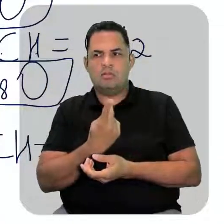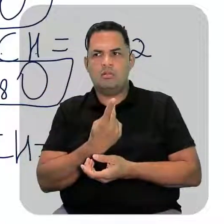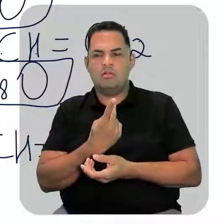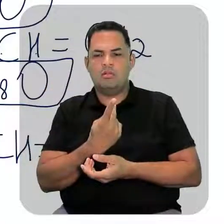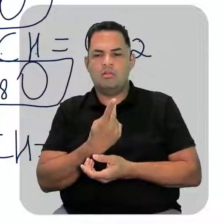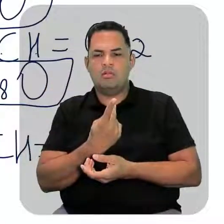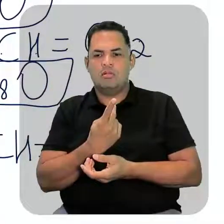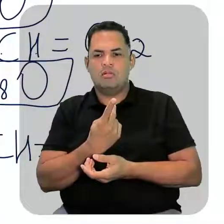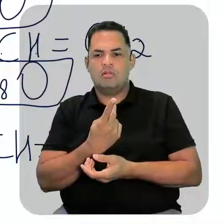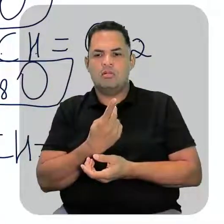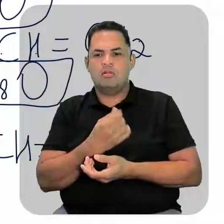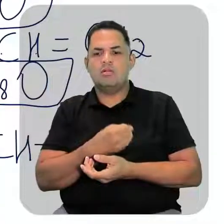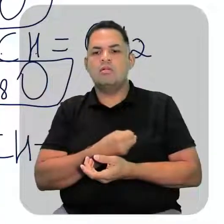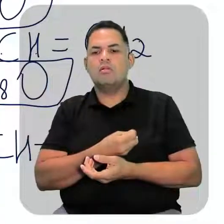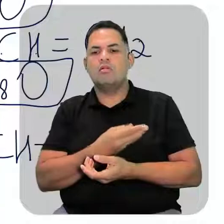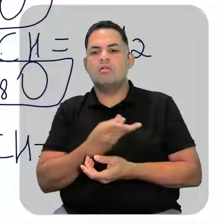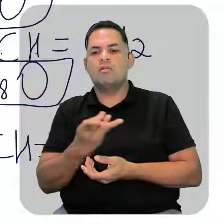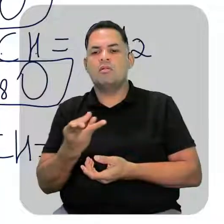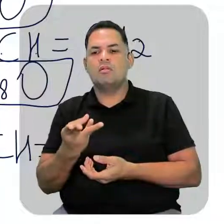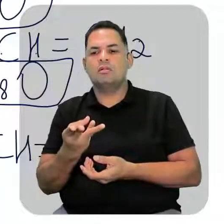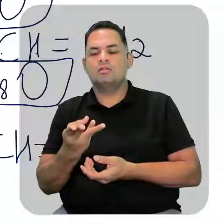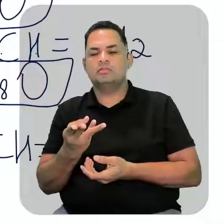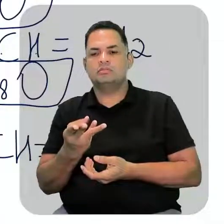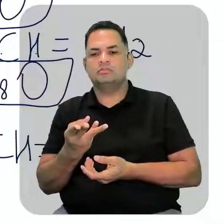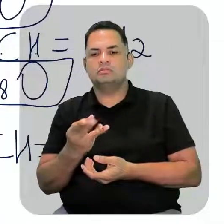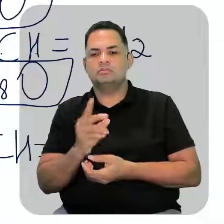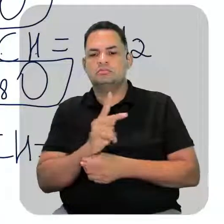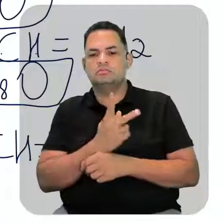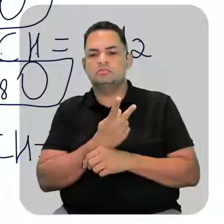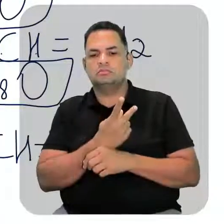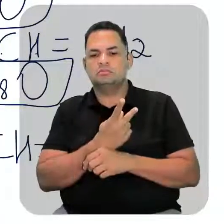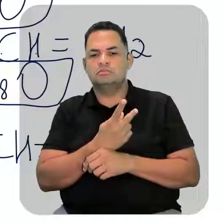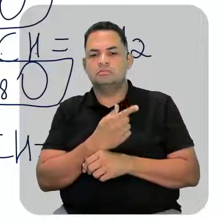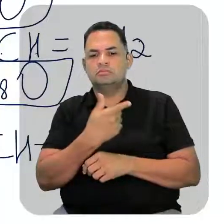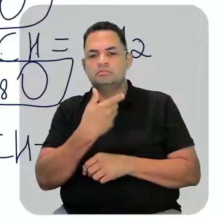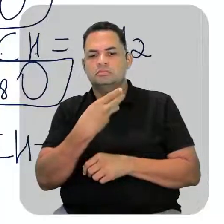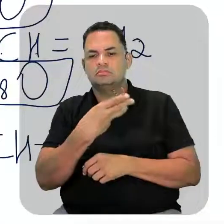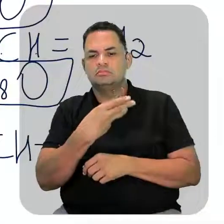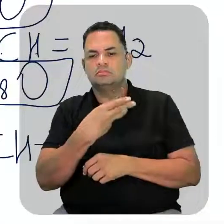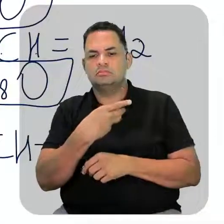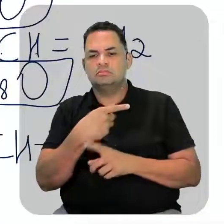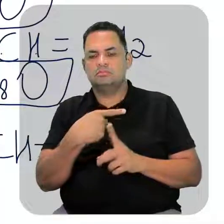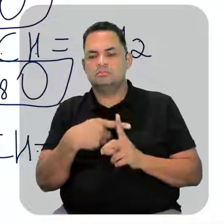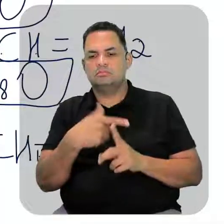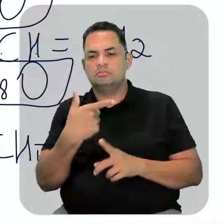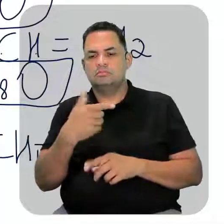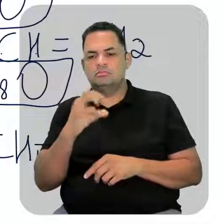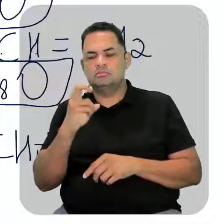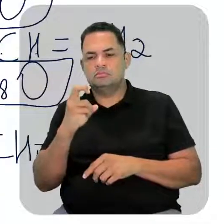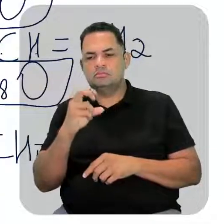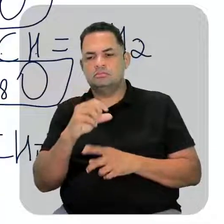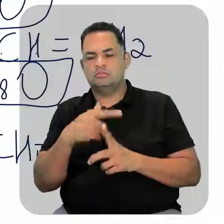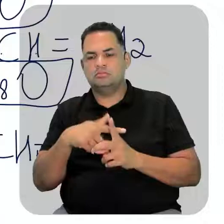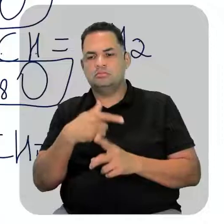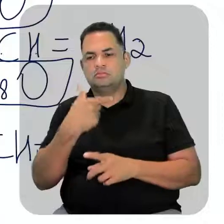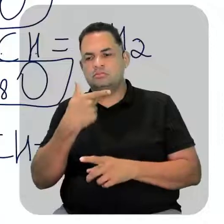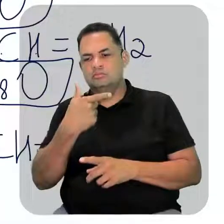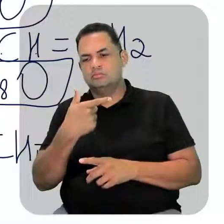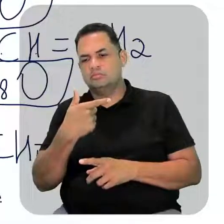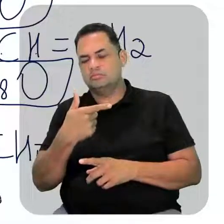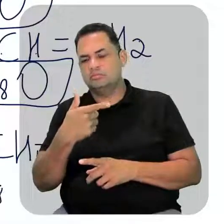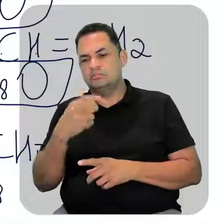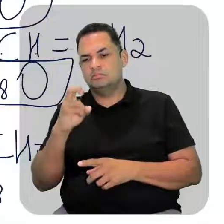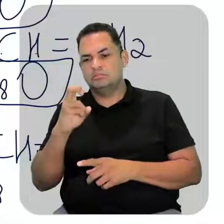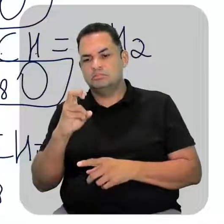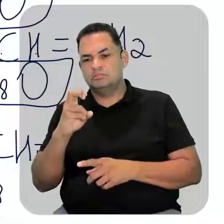C4H. Aí eu vou contar quantos hidrogênios tem. 3 com 2, 5. Com 2, 7. Com 1,